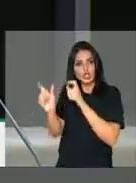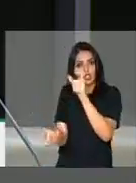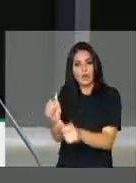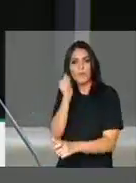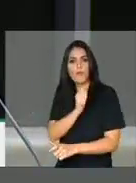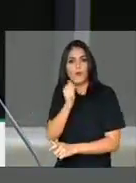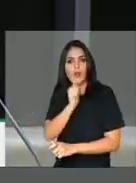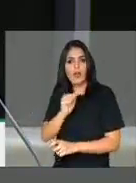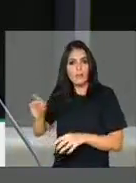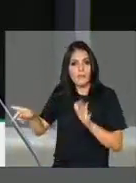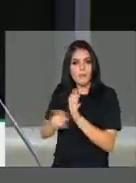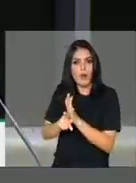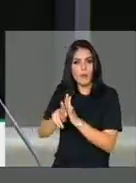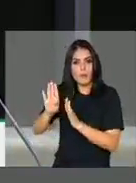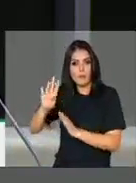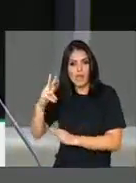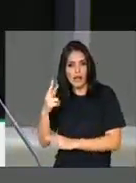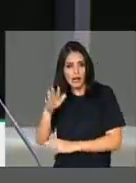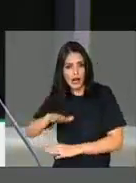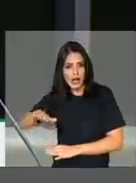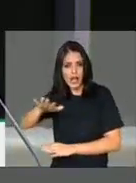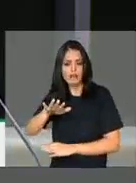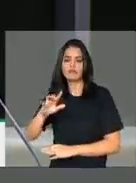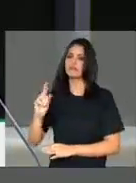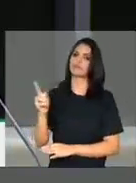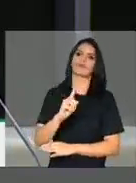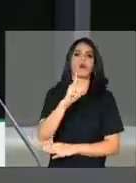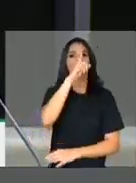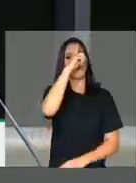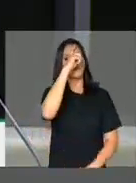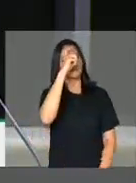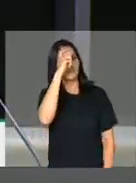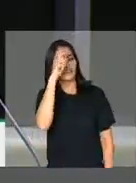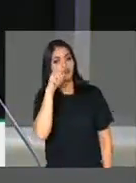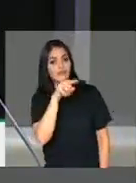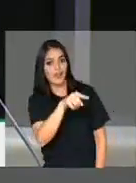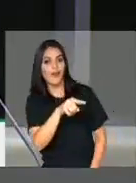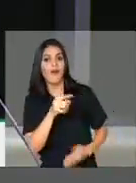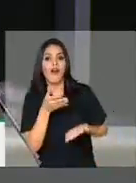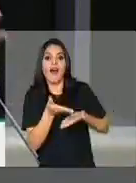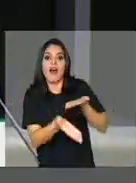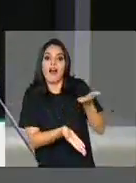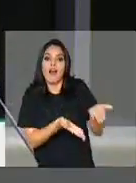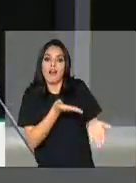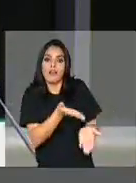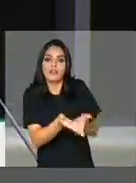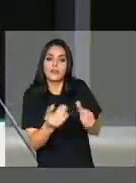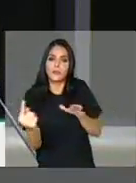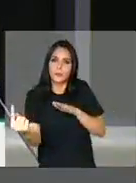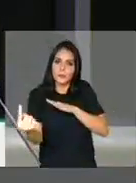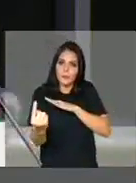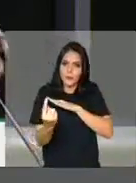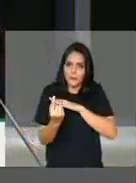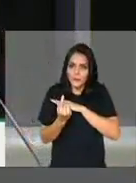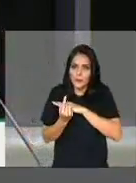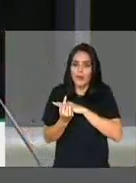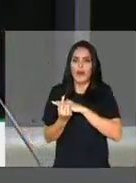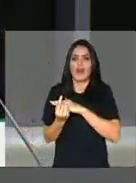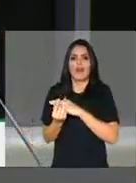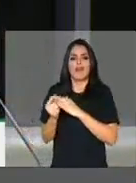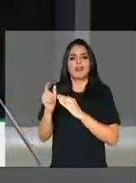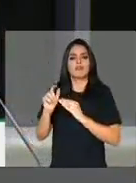de Belo Horizonte. O hospital e maternidade Sofia Feldman recebem